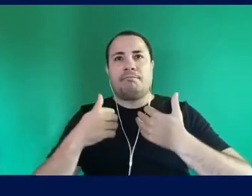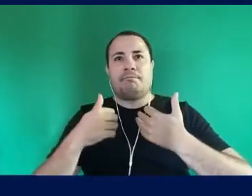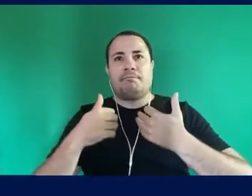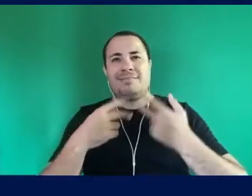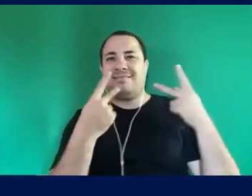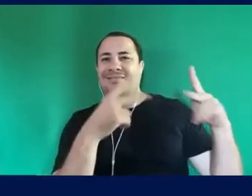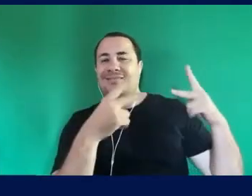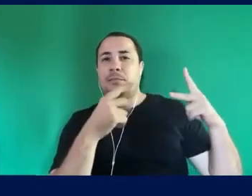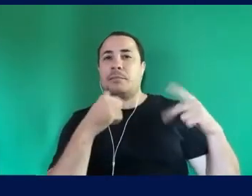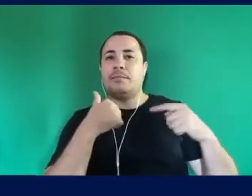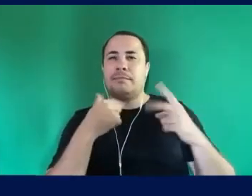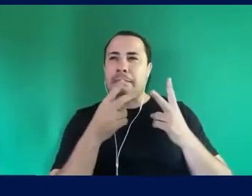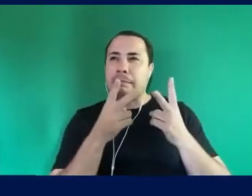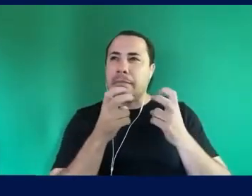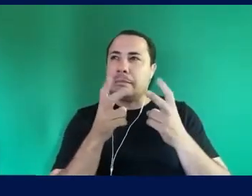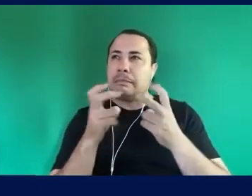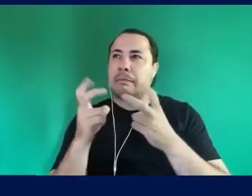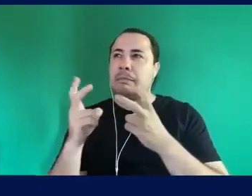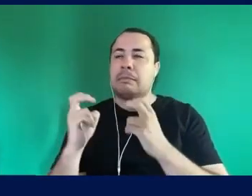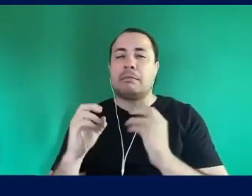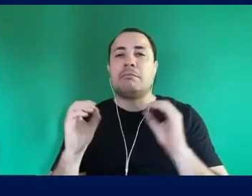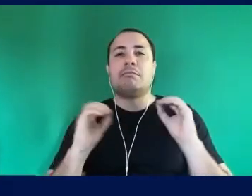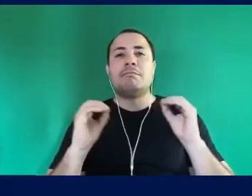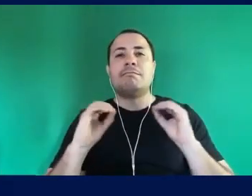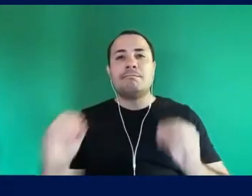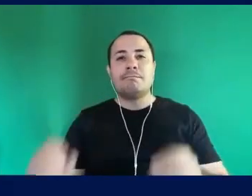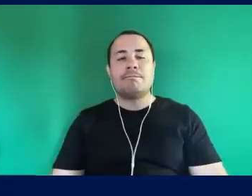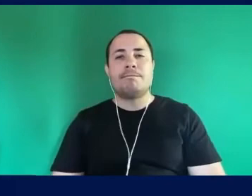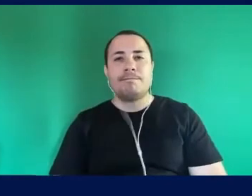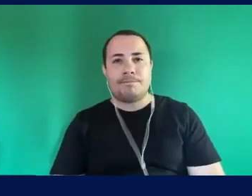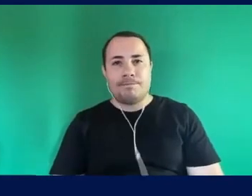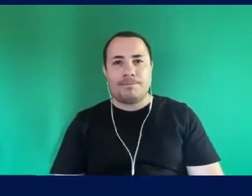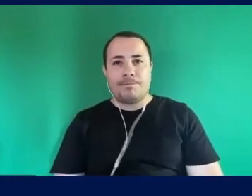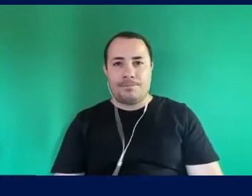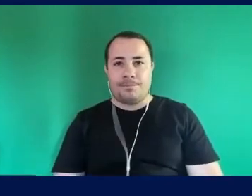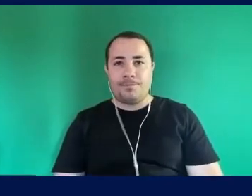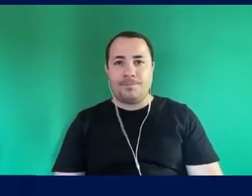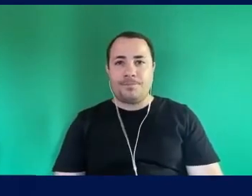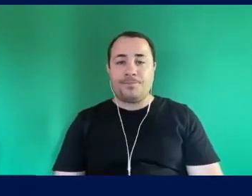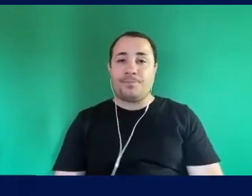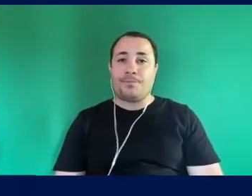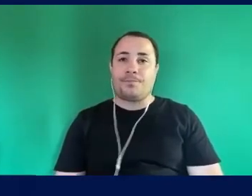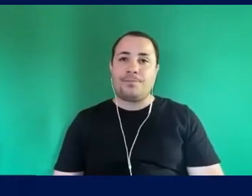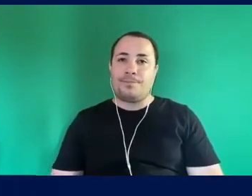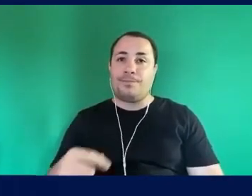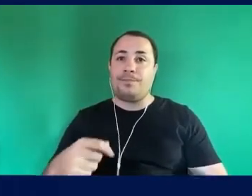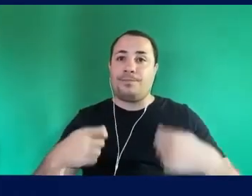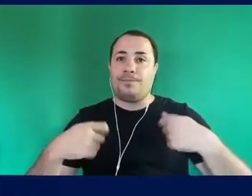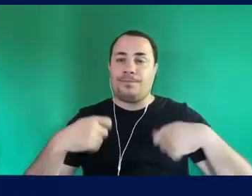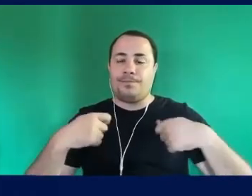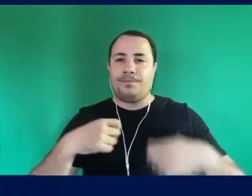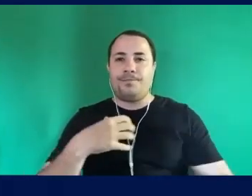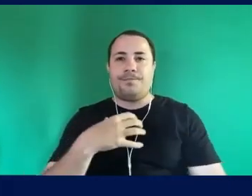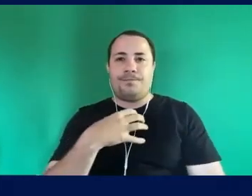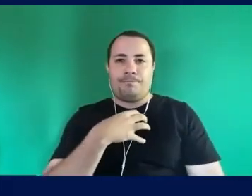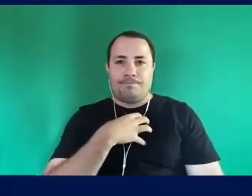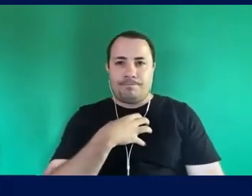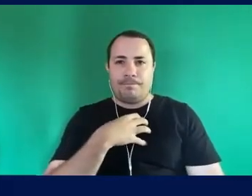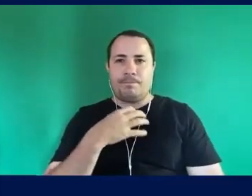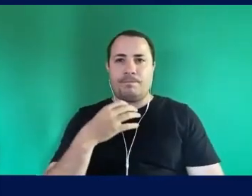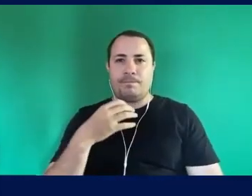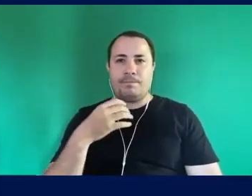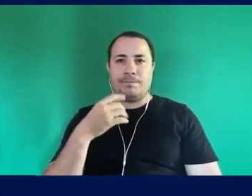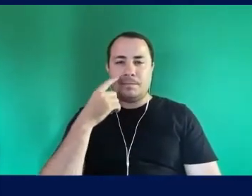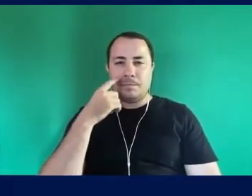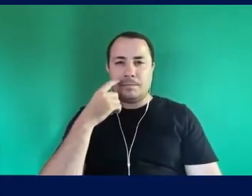Aí a arte Da fala É da forma A estesia Do que se sente Aí a ideia Benjaminiana Da